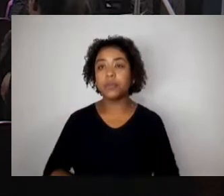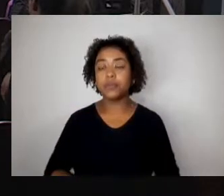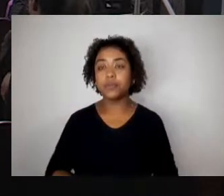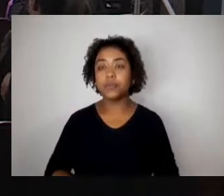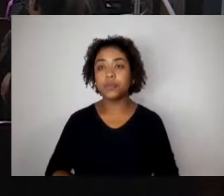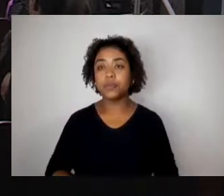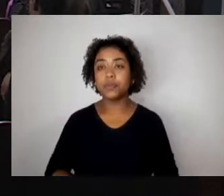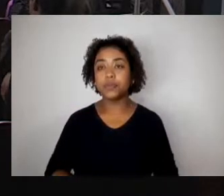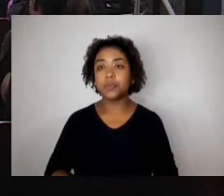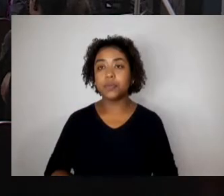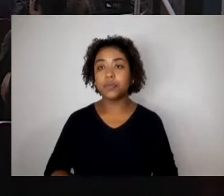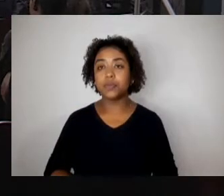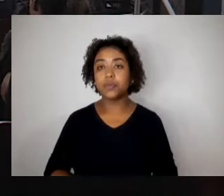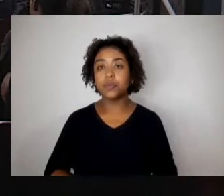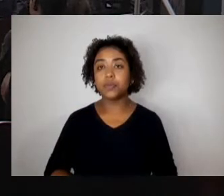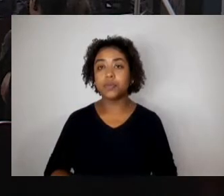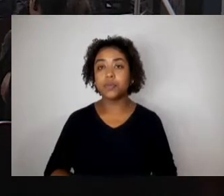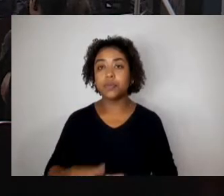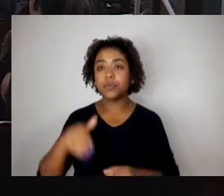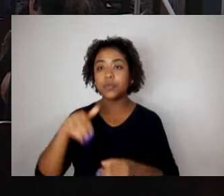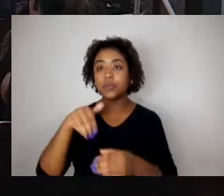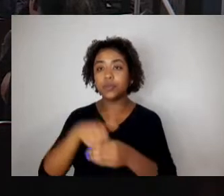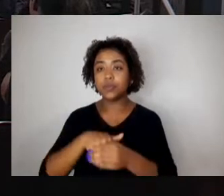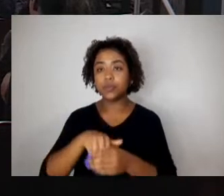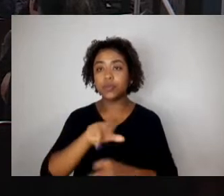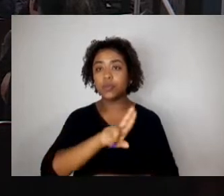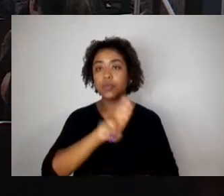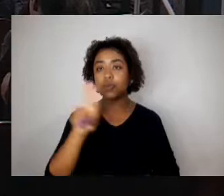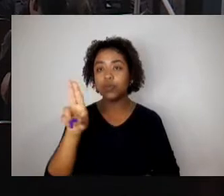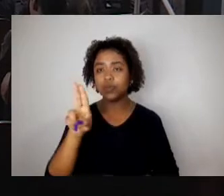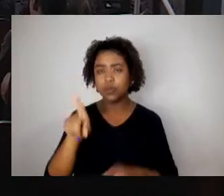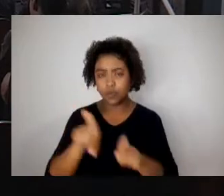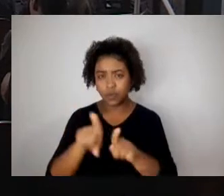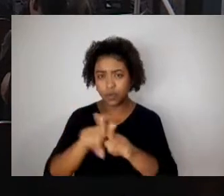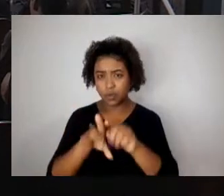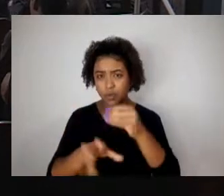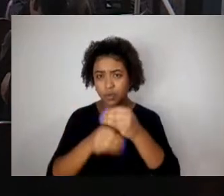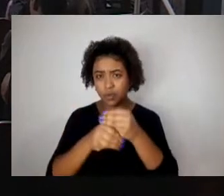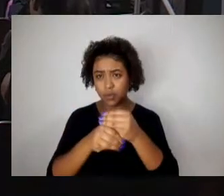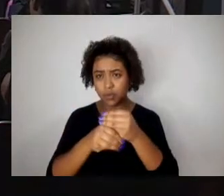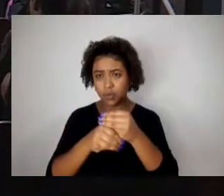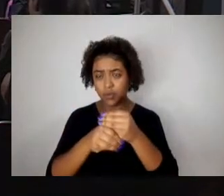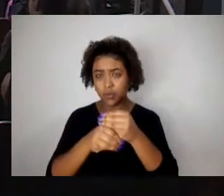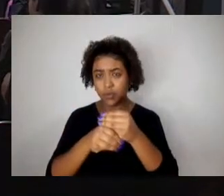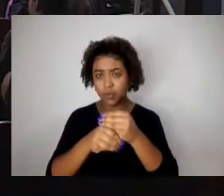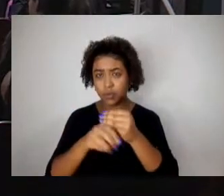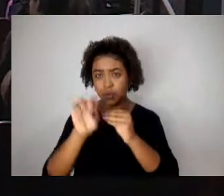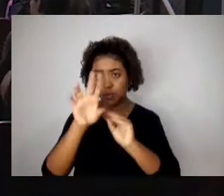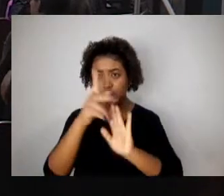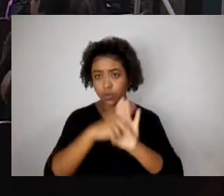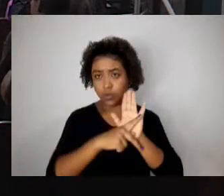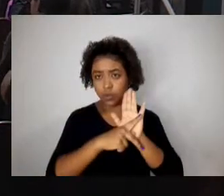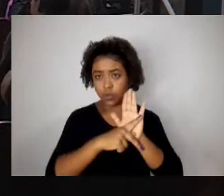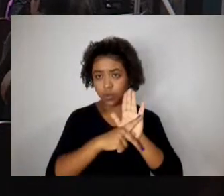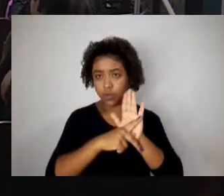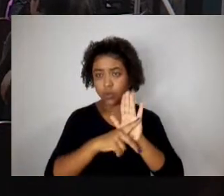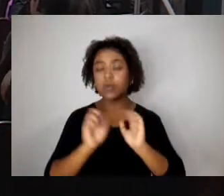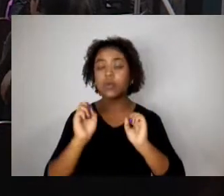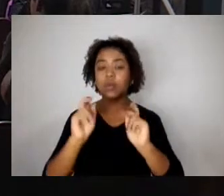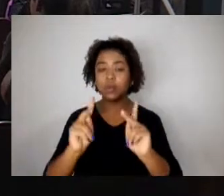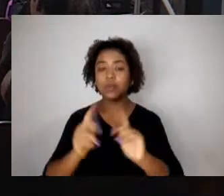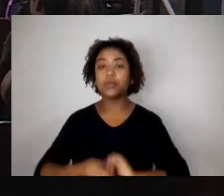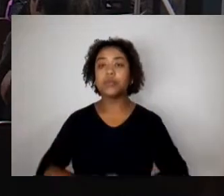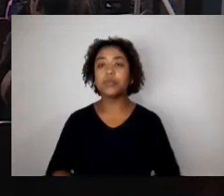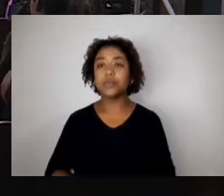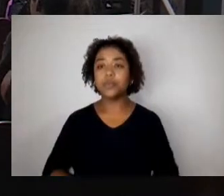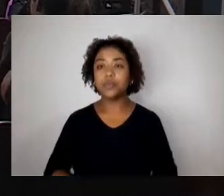A votação nominal, as emendas também? Não, só o projeto. Então, os vereadores e